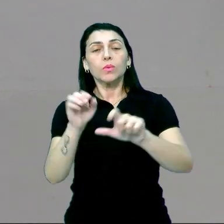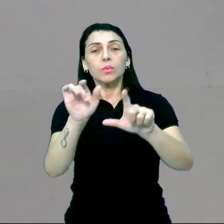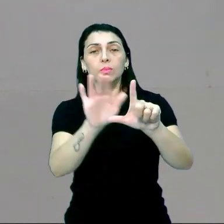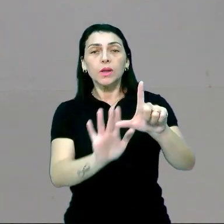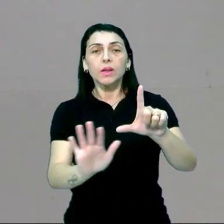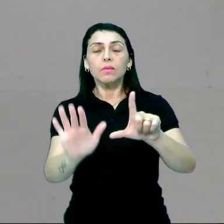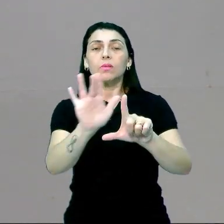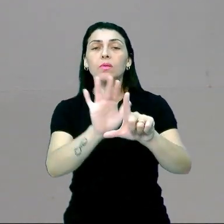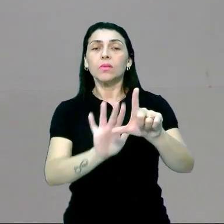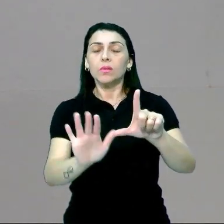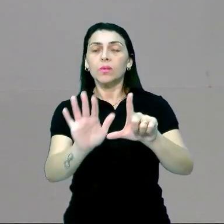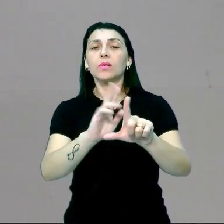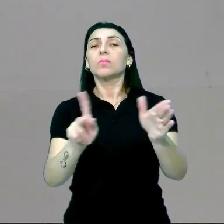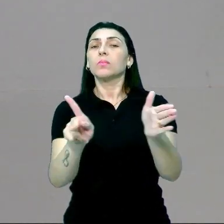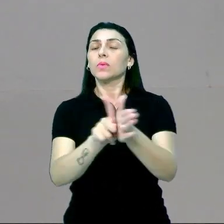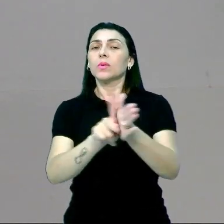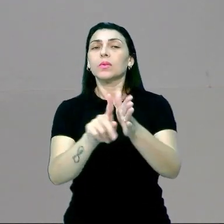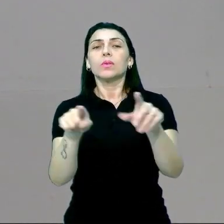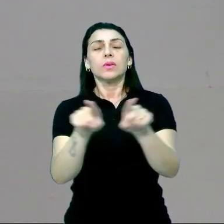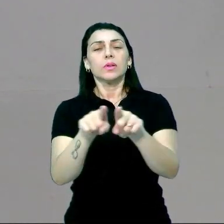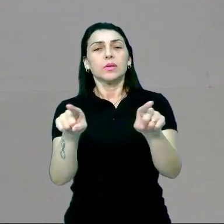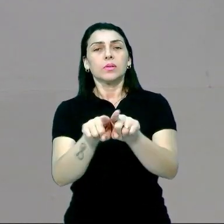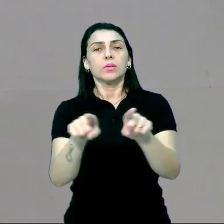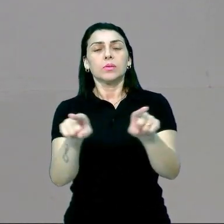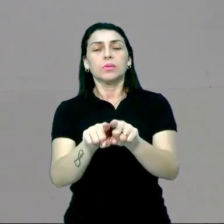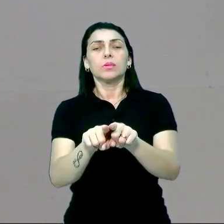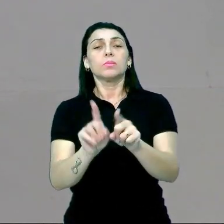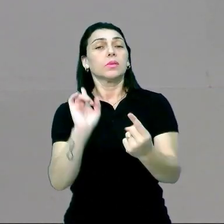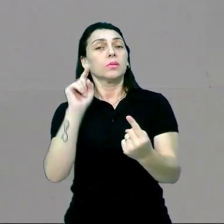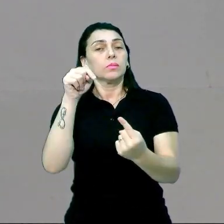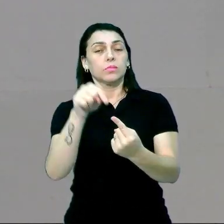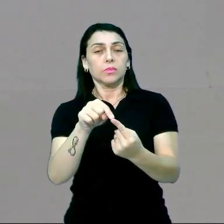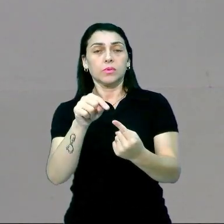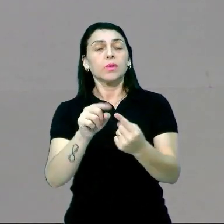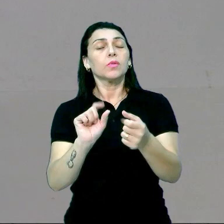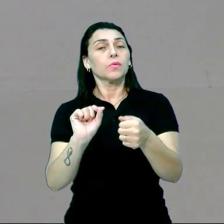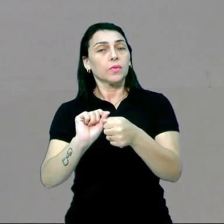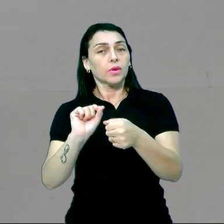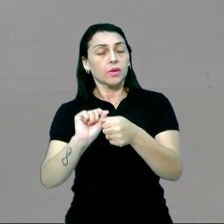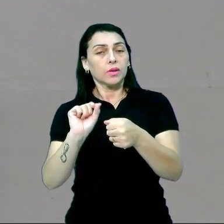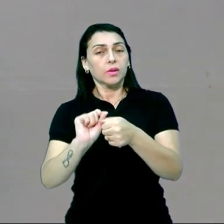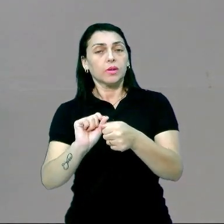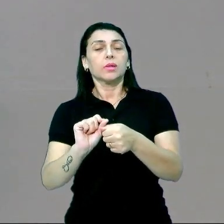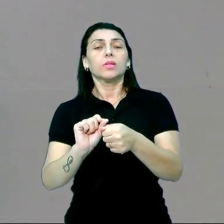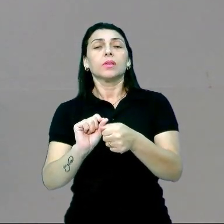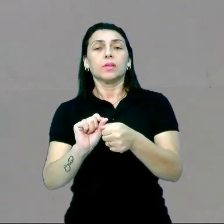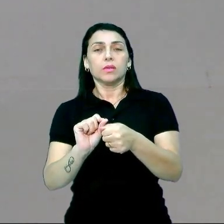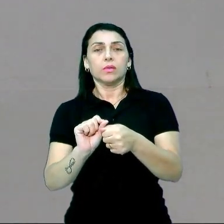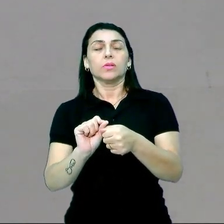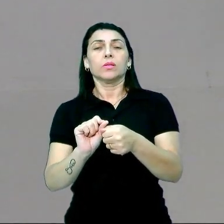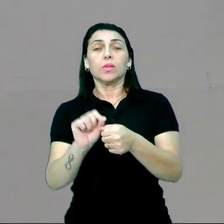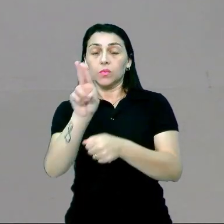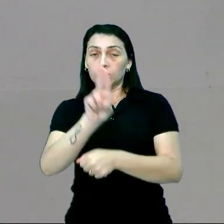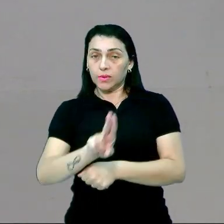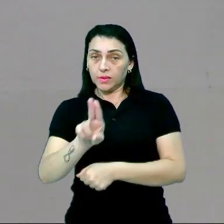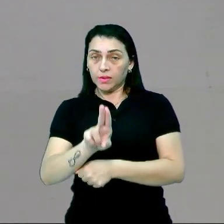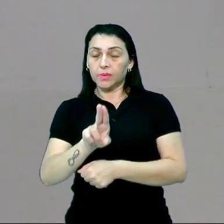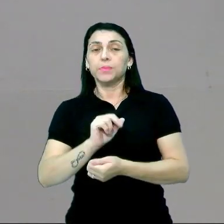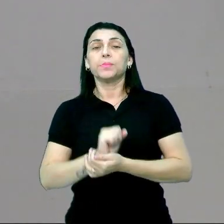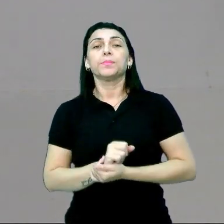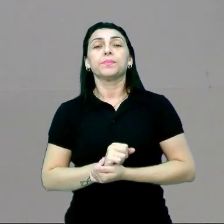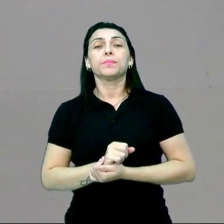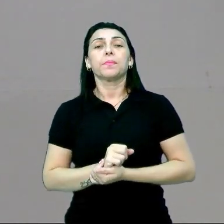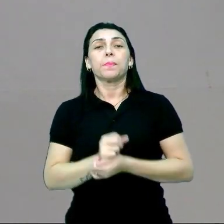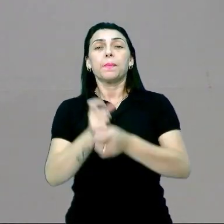plataformas específicas também para essa finalidade foram criadas e acabaram sendo utilizadas.